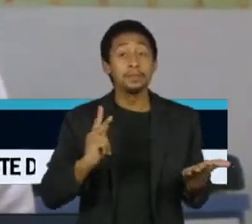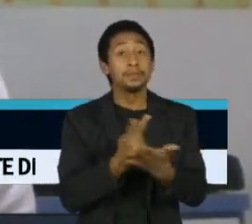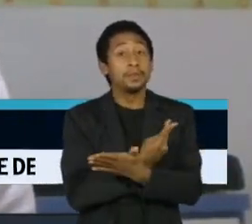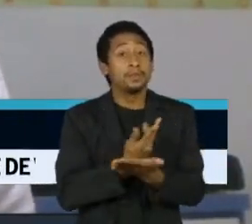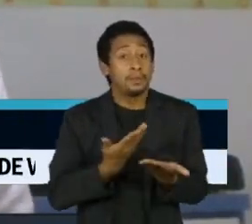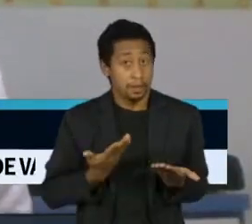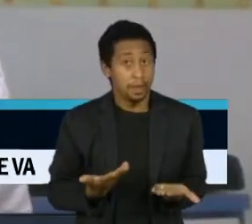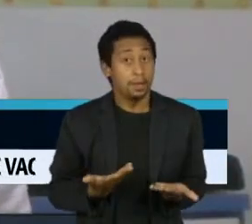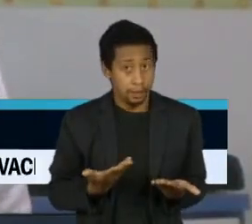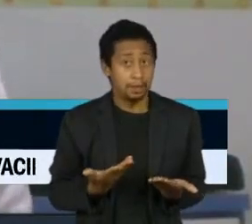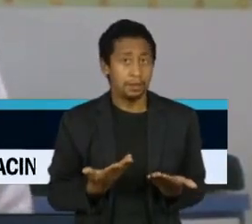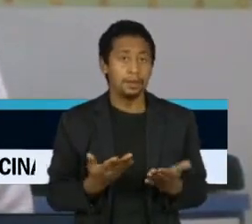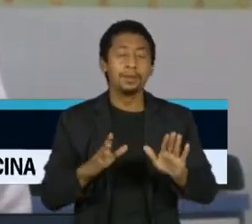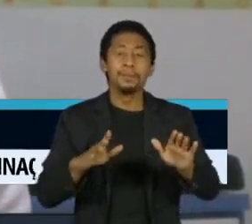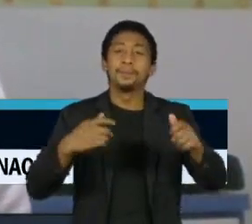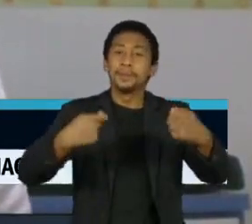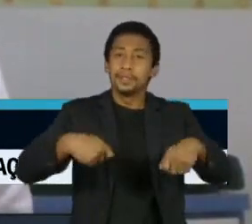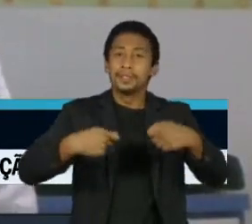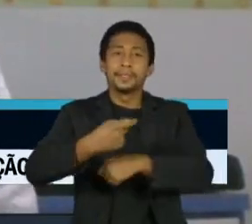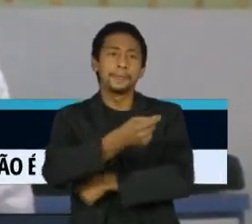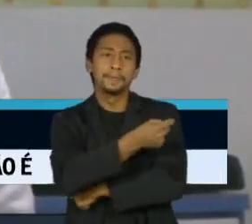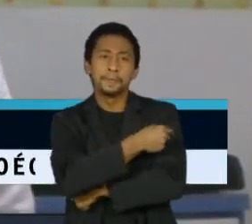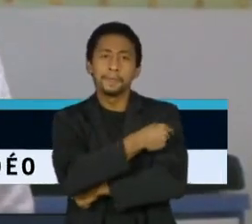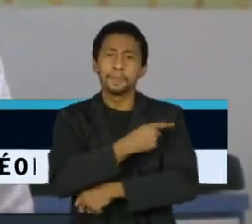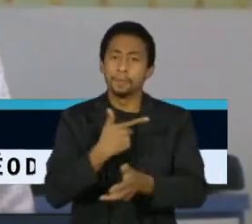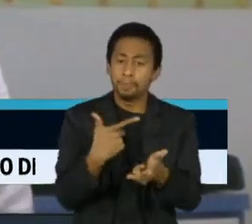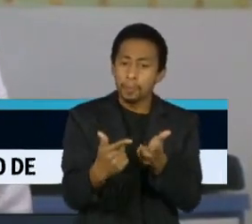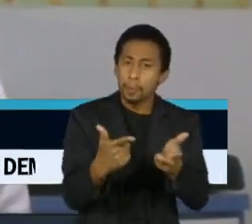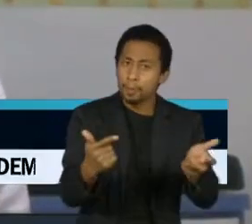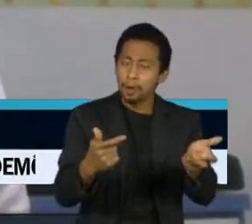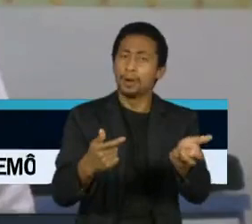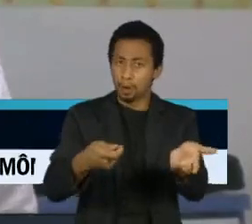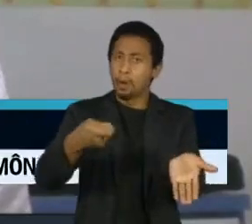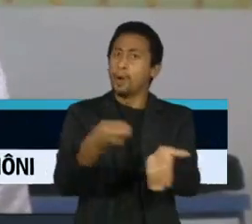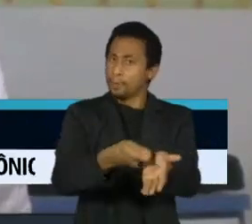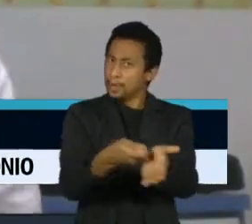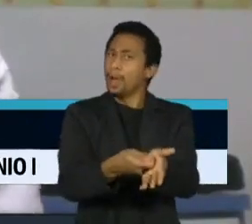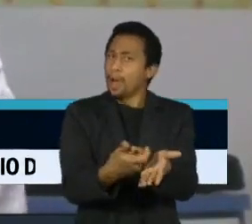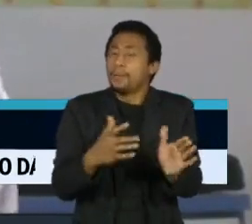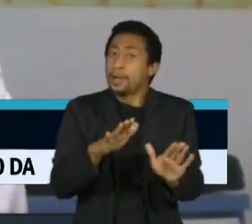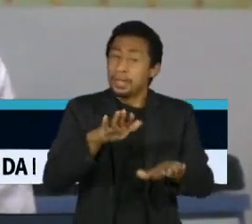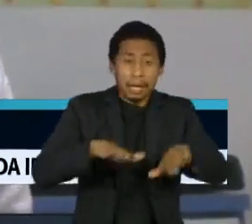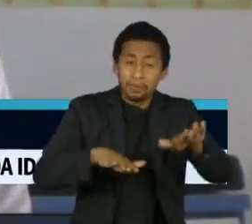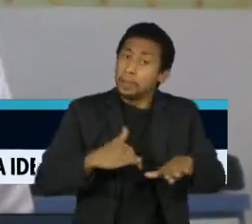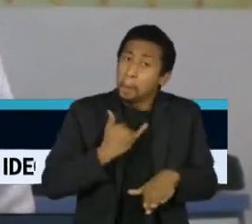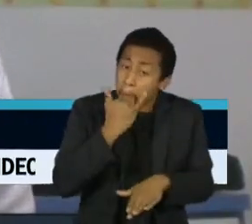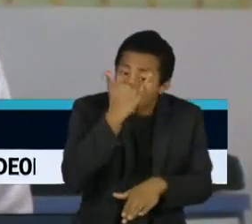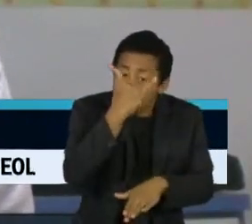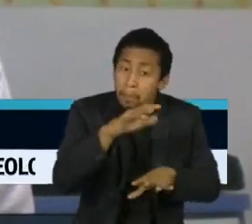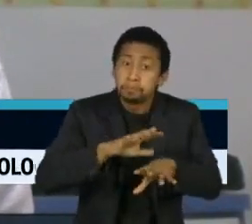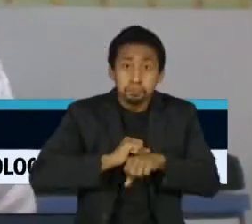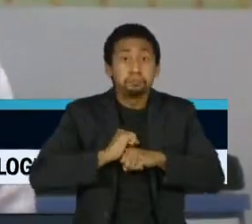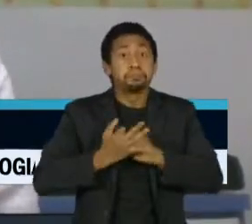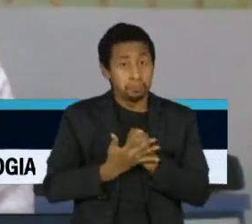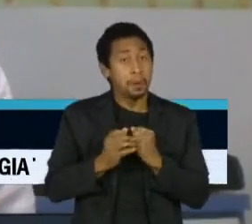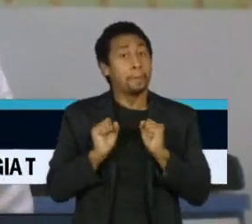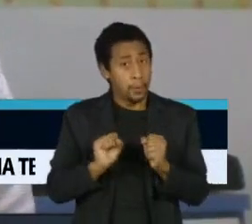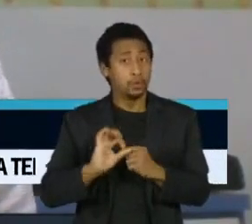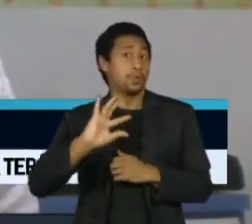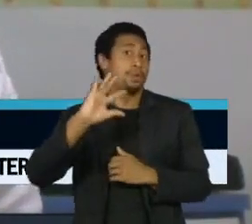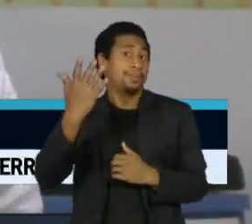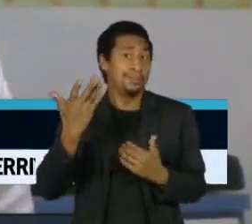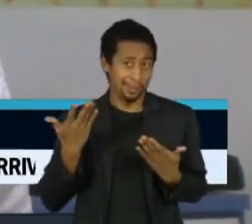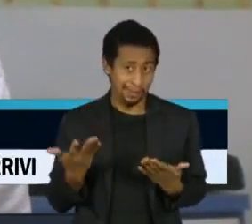estratégia, que é a exigência de vacinação, que eventualmente pode falhar também, o indivíduo vacinado pode trazer o vírus, estar